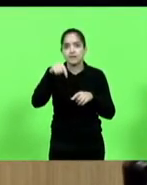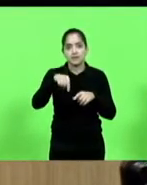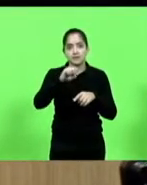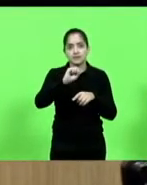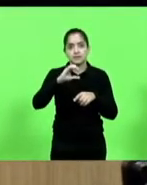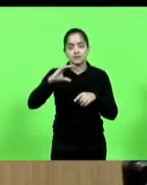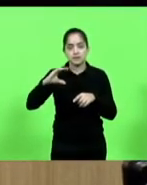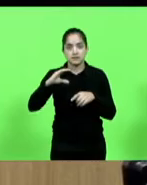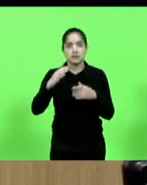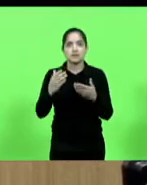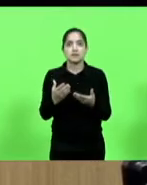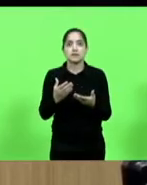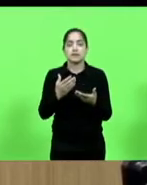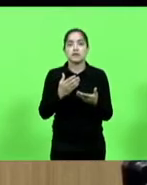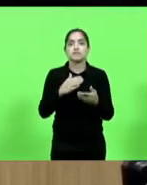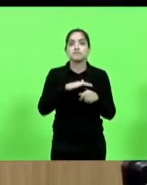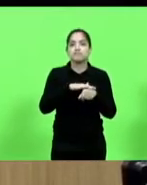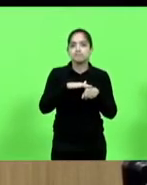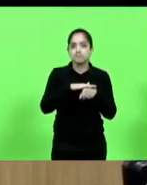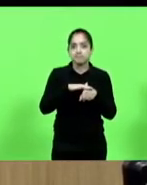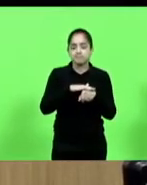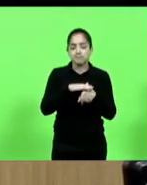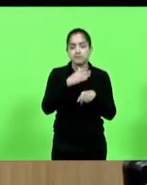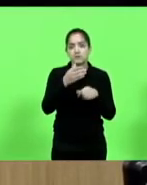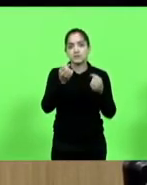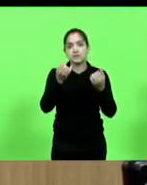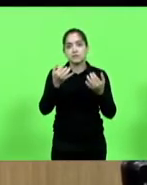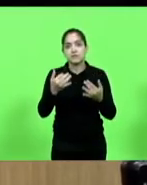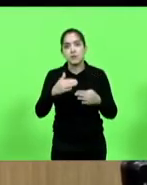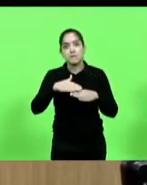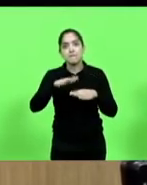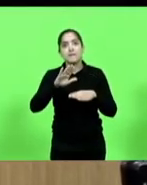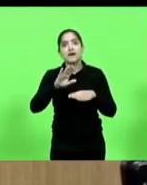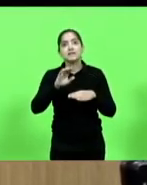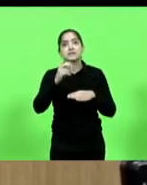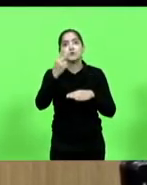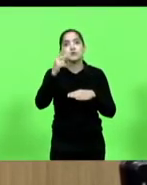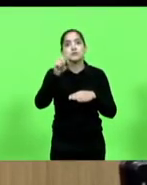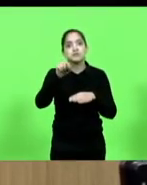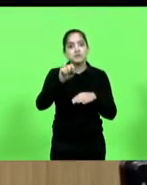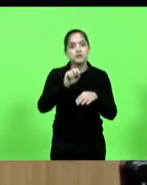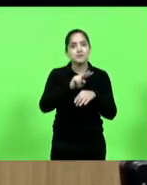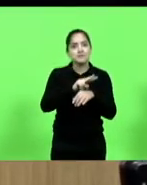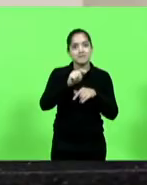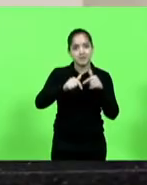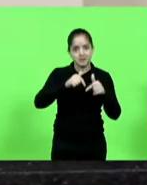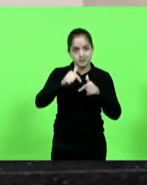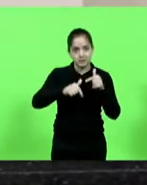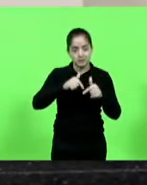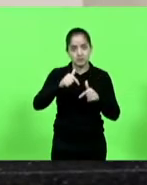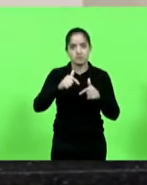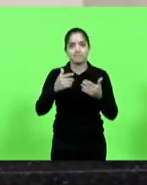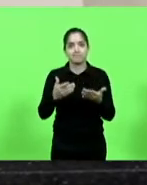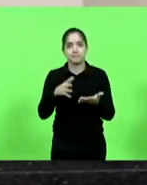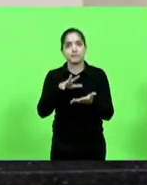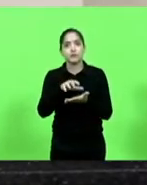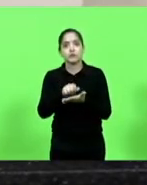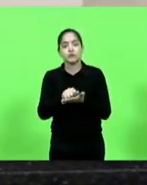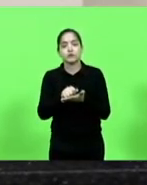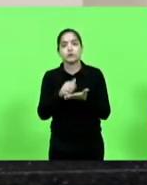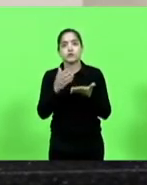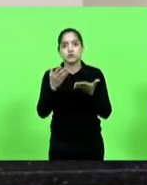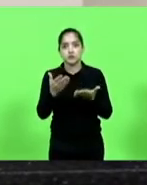conversando com vossa excelência aqui, vossa excelência me falou que são mais de 2 mil empregos diretos, então fica o registro aqui que esse